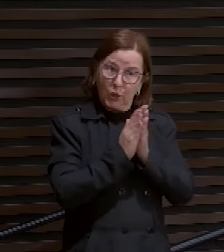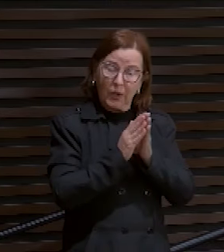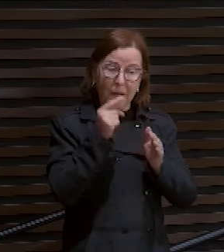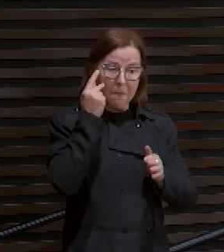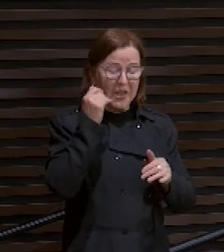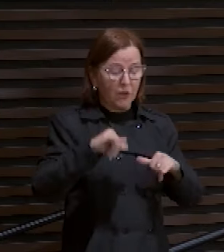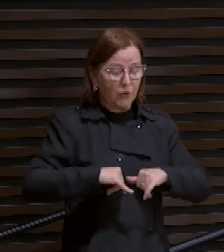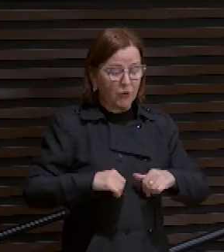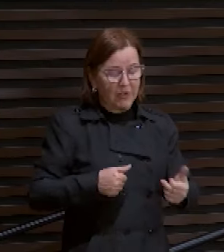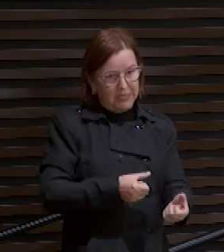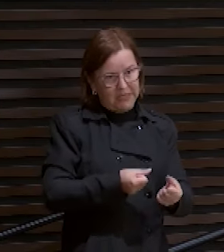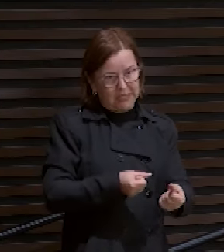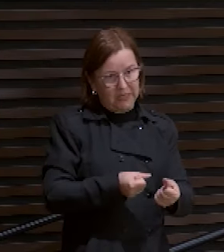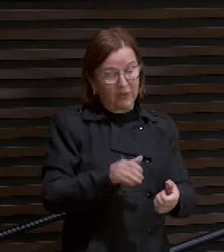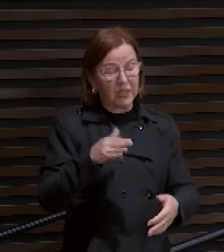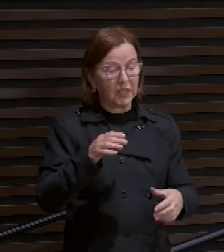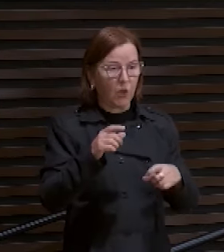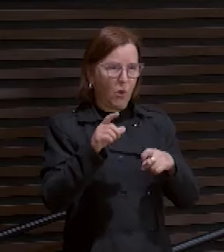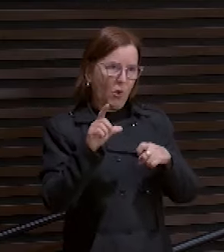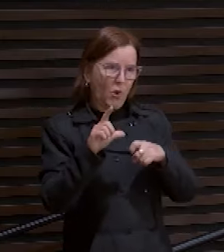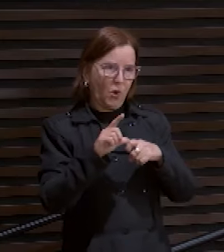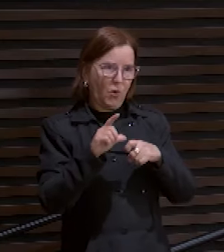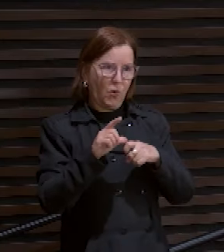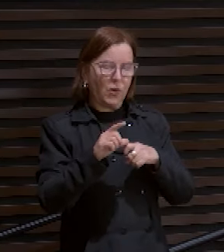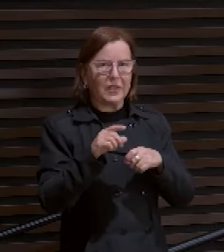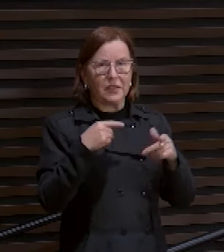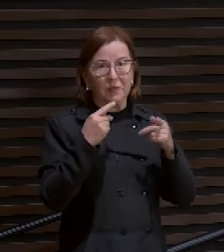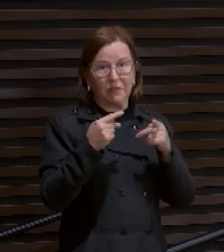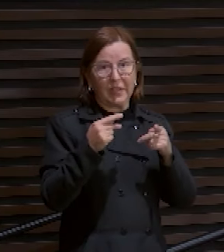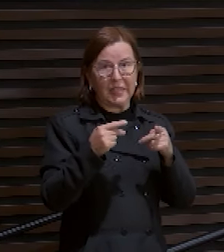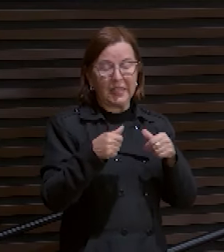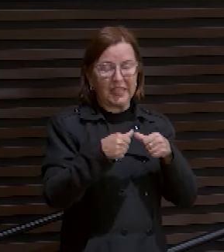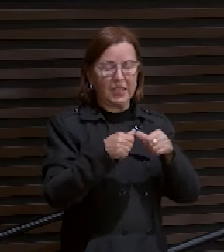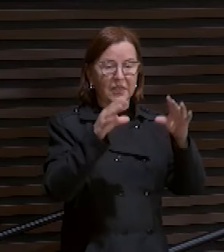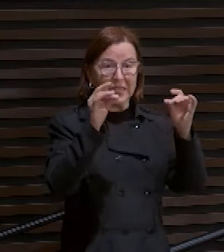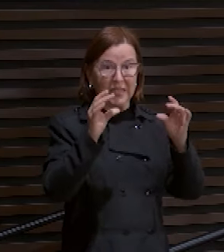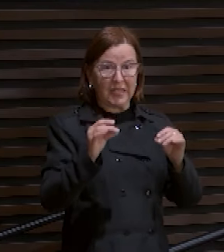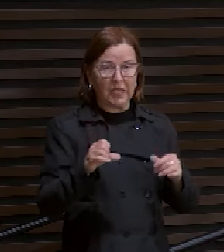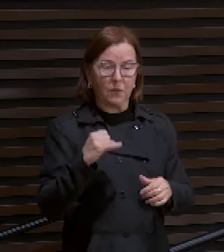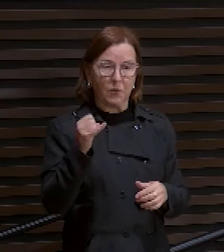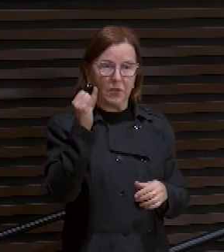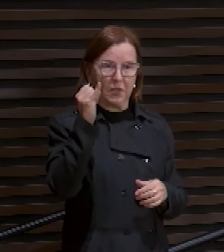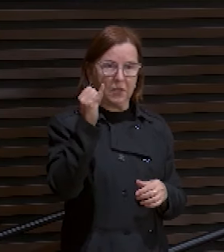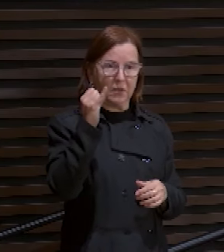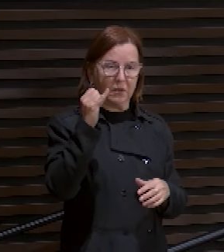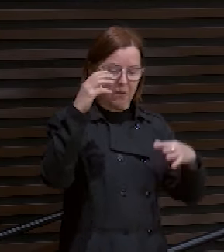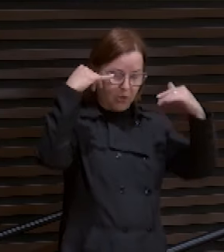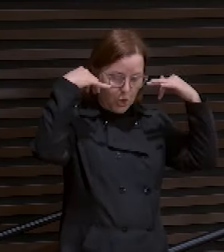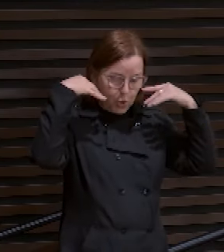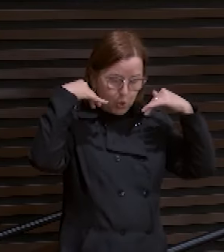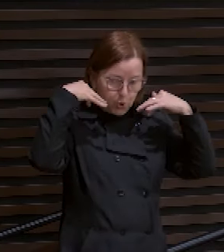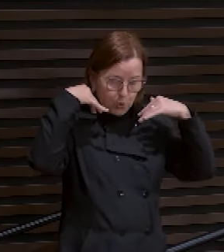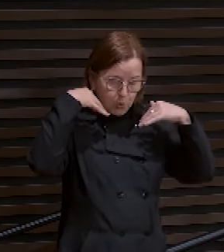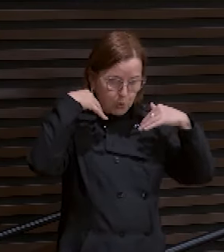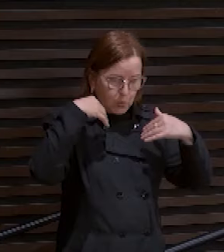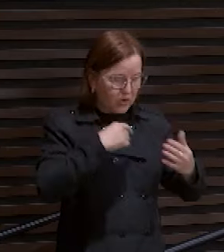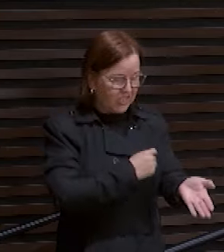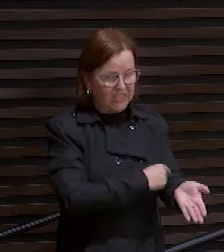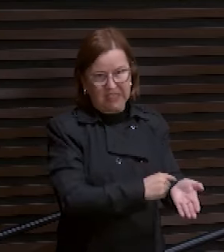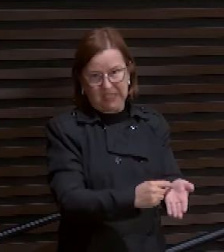Então, Lucas aqui na visão de médico, ele fala desse detalhe importante. Que detalhe importante? Suar sangue. Hematidrose.